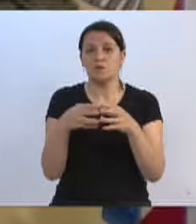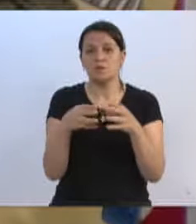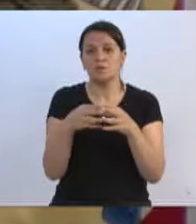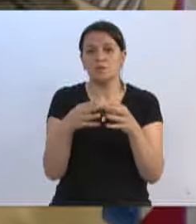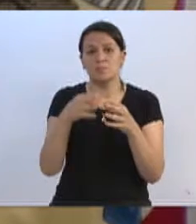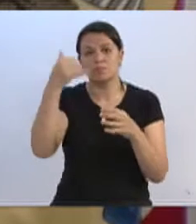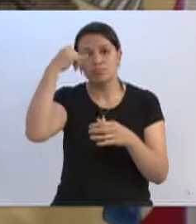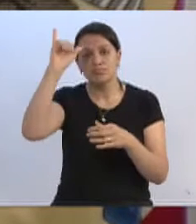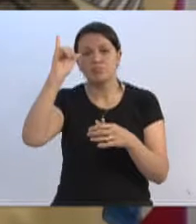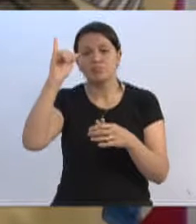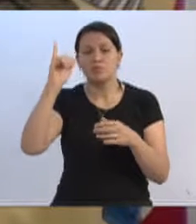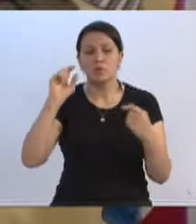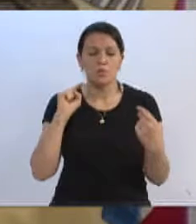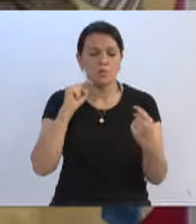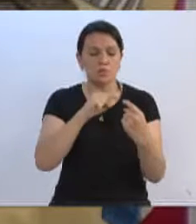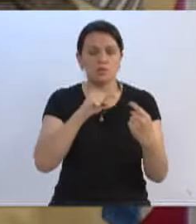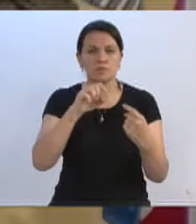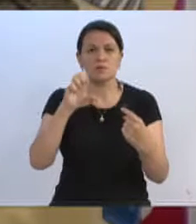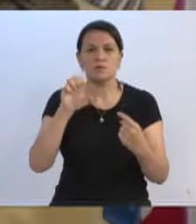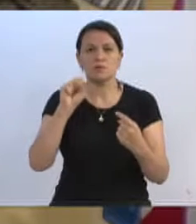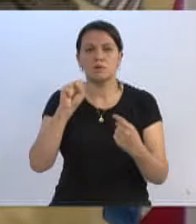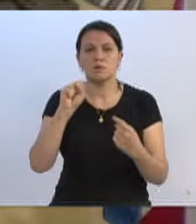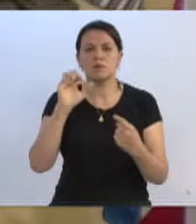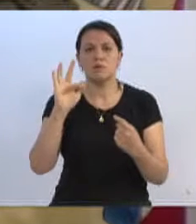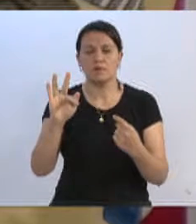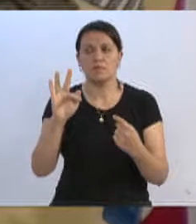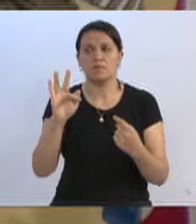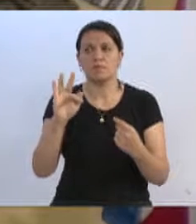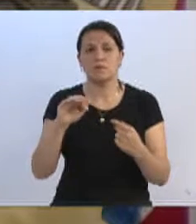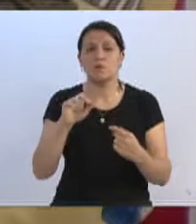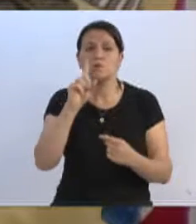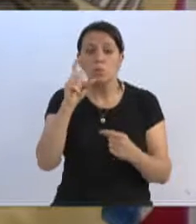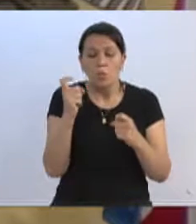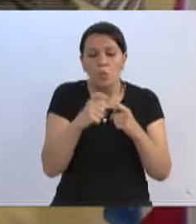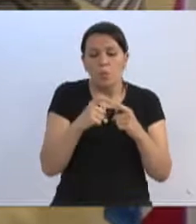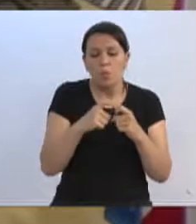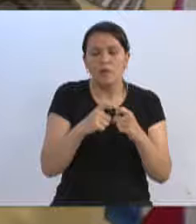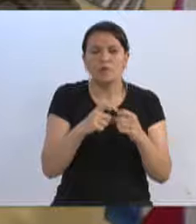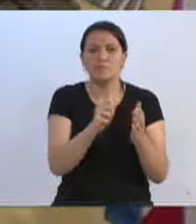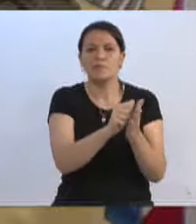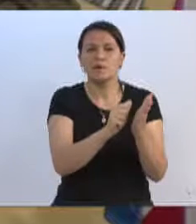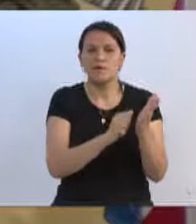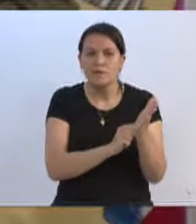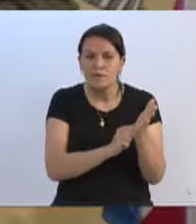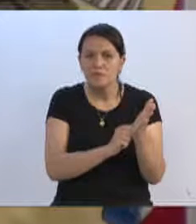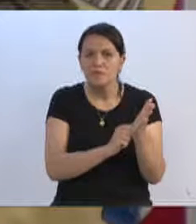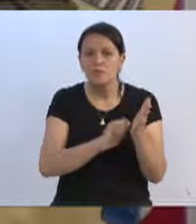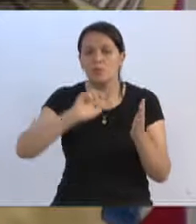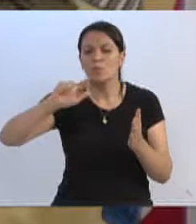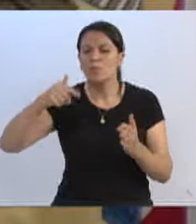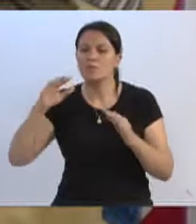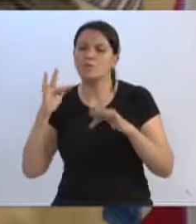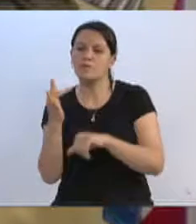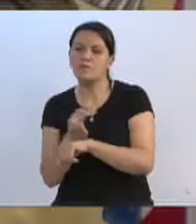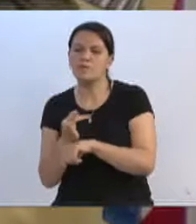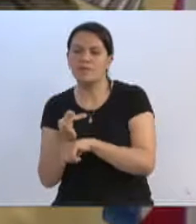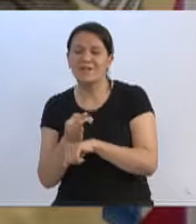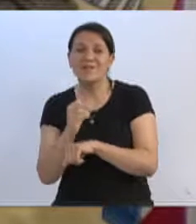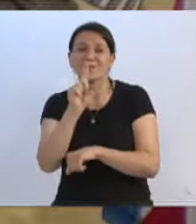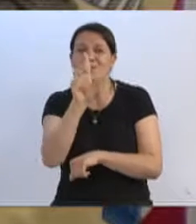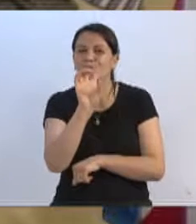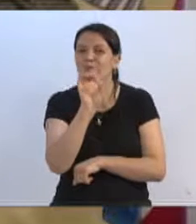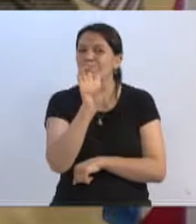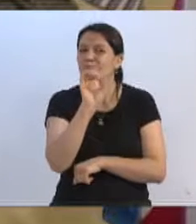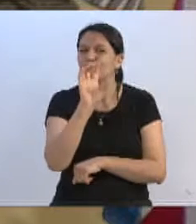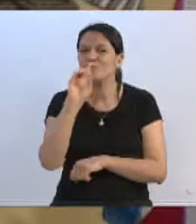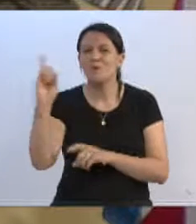deveria ser o foco dos ESFs prejudicados, onde um médico está detestado, o vereador Matias, outro de férias, e um somente